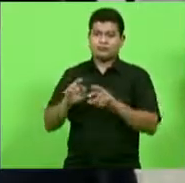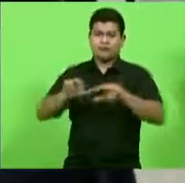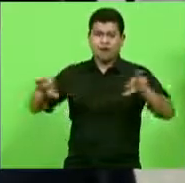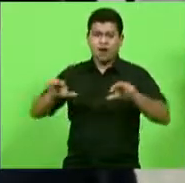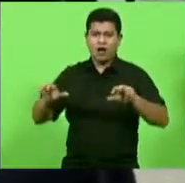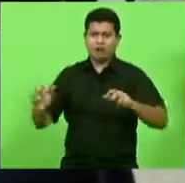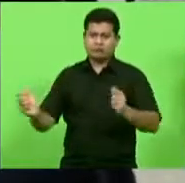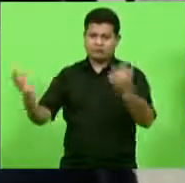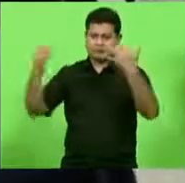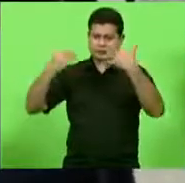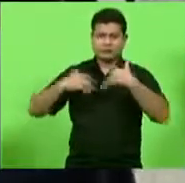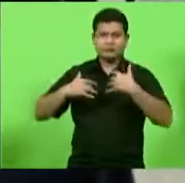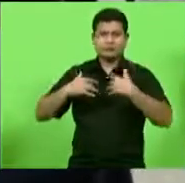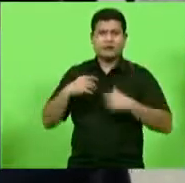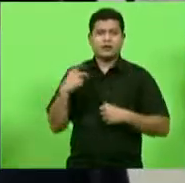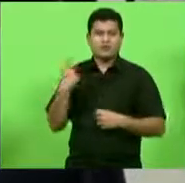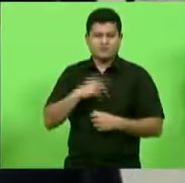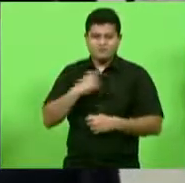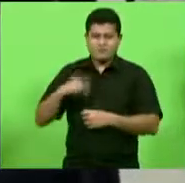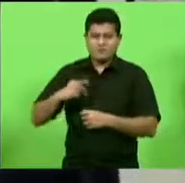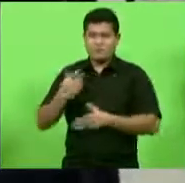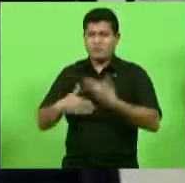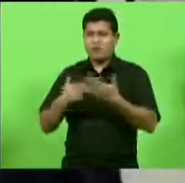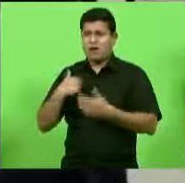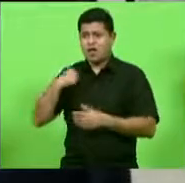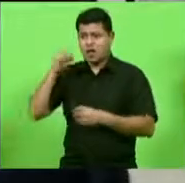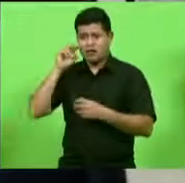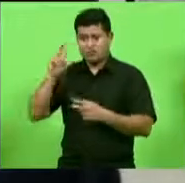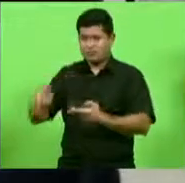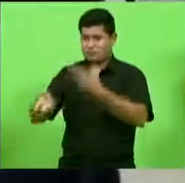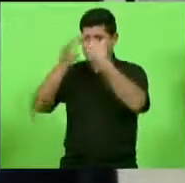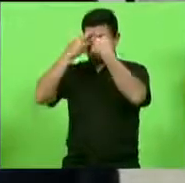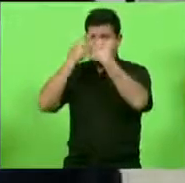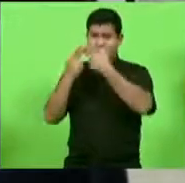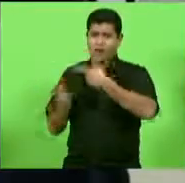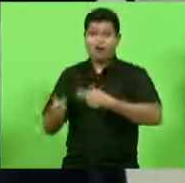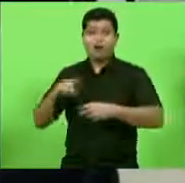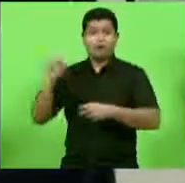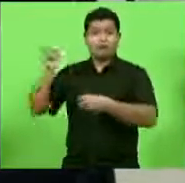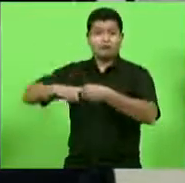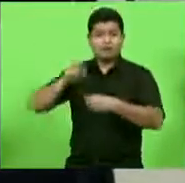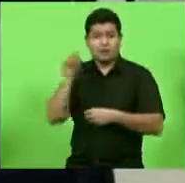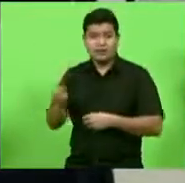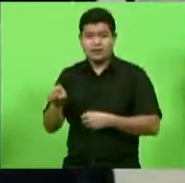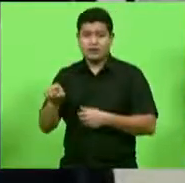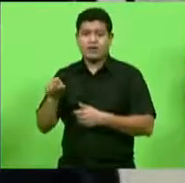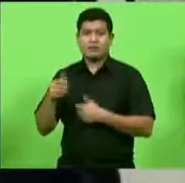insetos as pessoas dificilmente vão então o que que tem sido feito nesse sentido